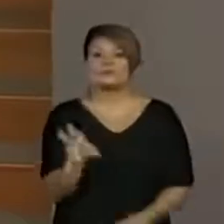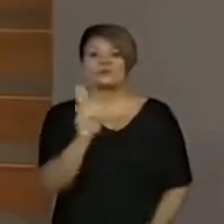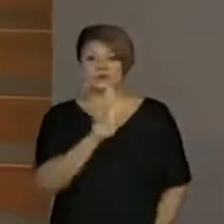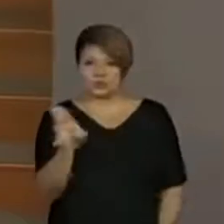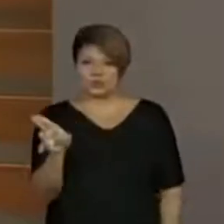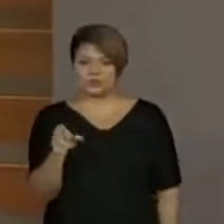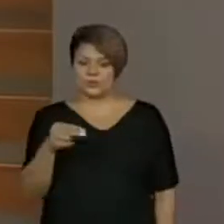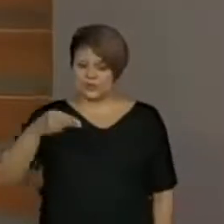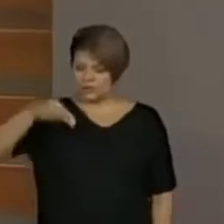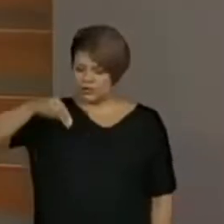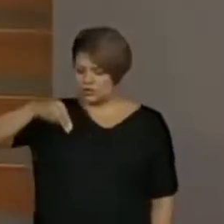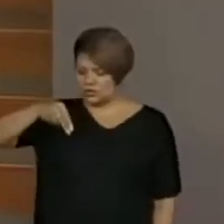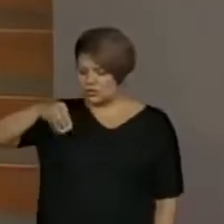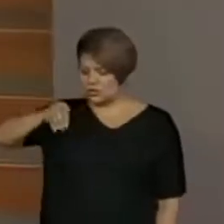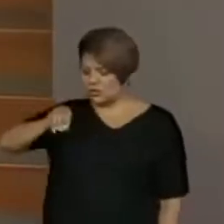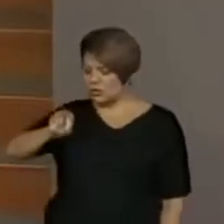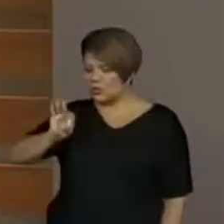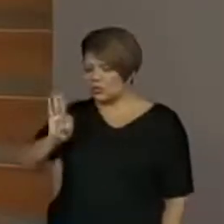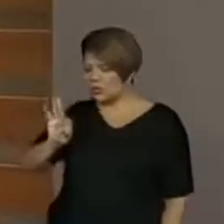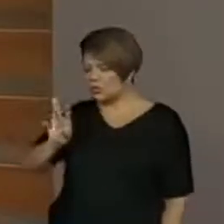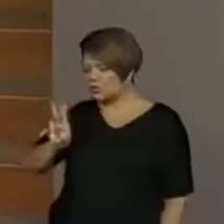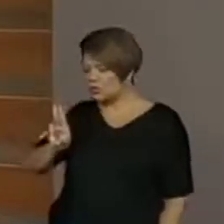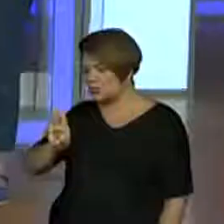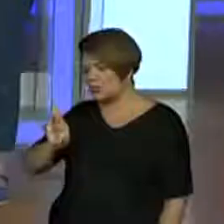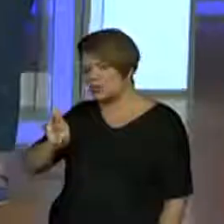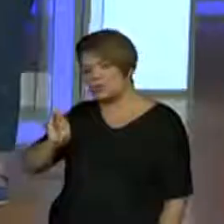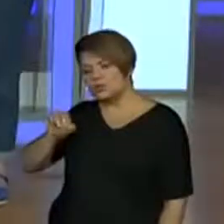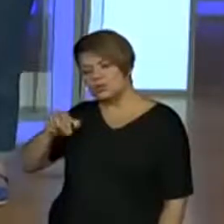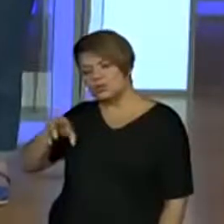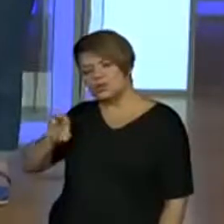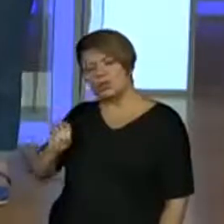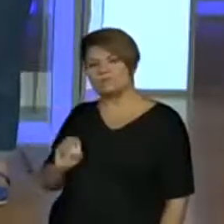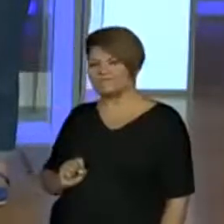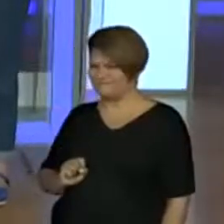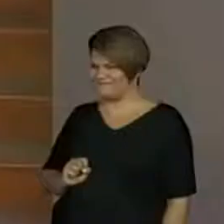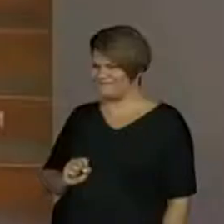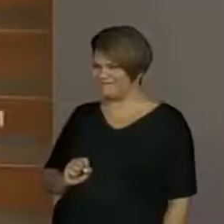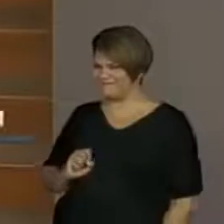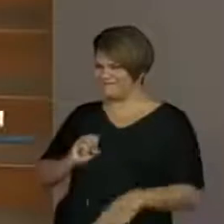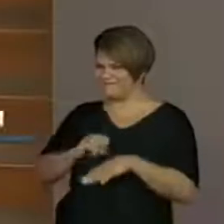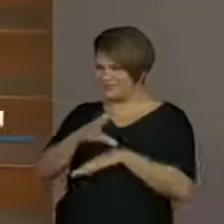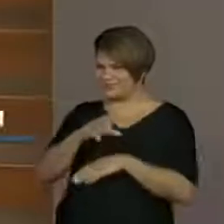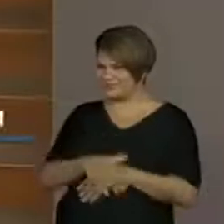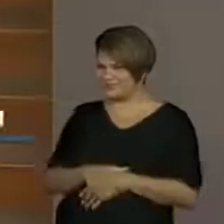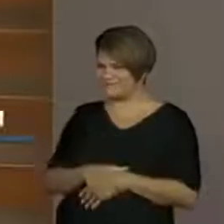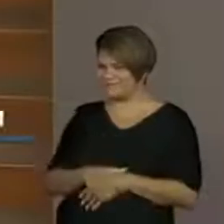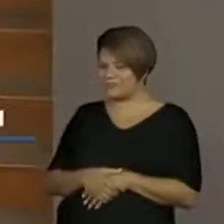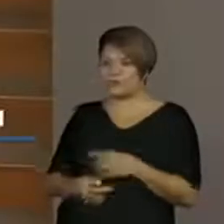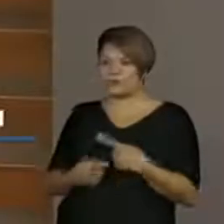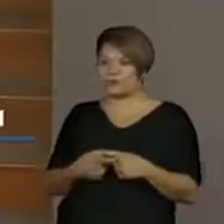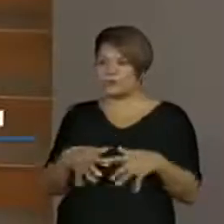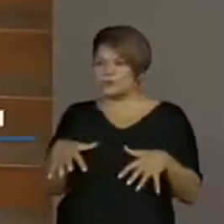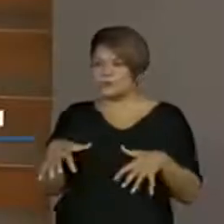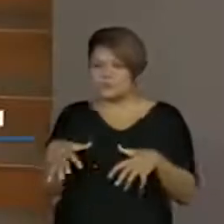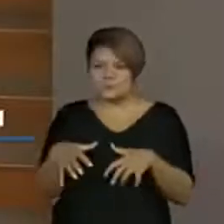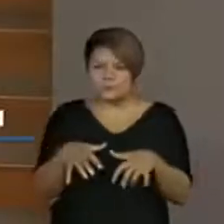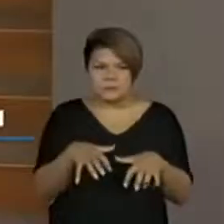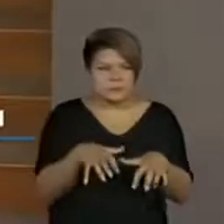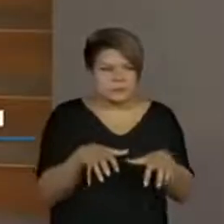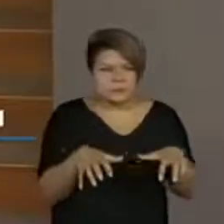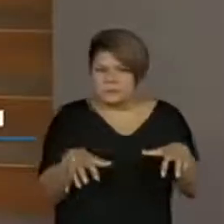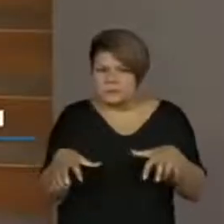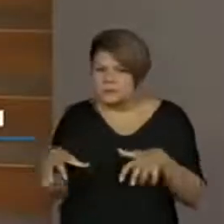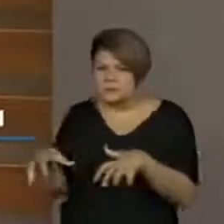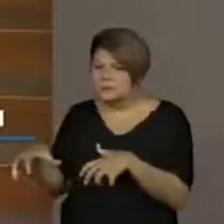noturno. Ah, professora, isso já dá uma dica, Já dá uma dica. Quando que ele deve gostar de fazer o